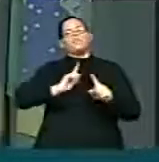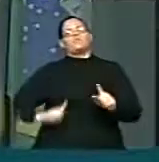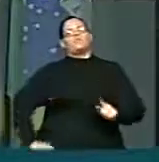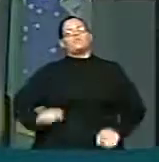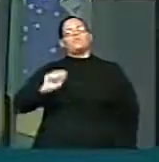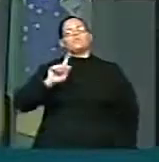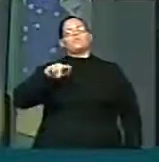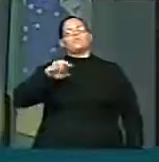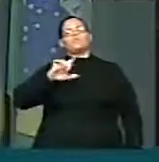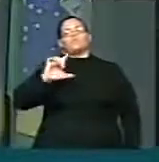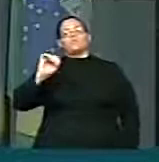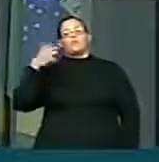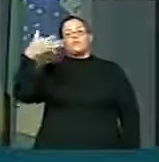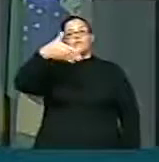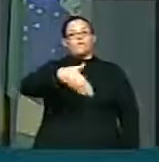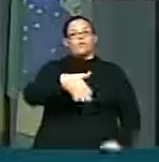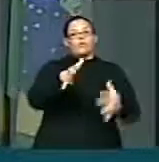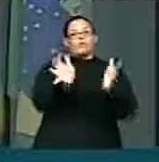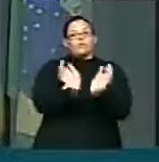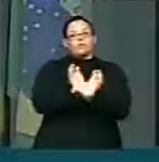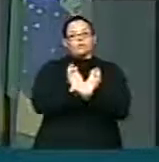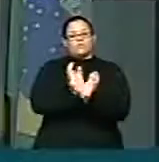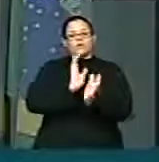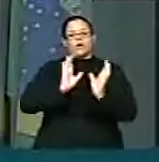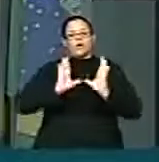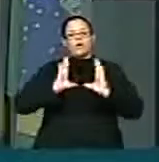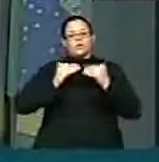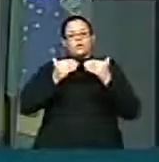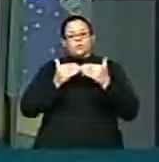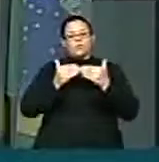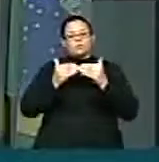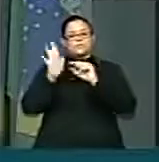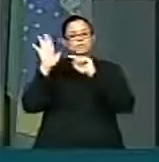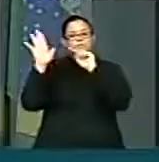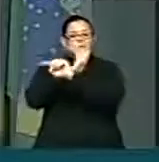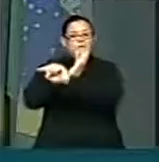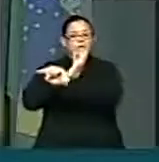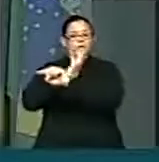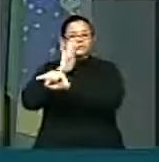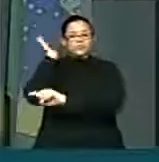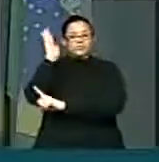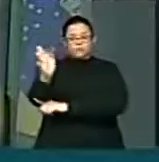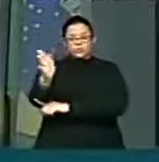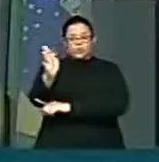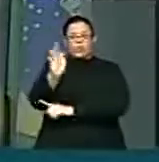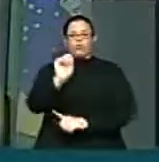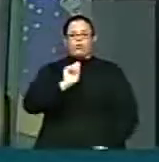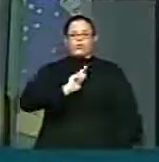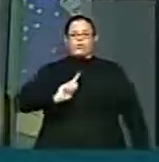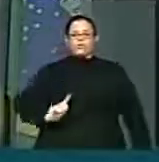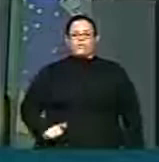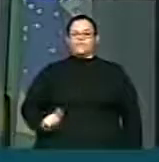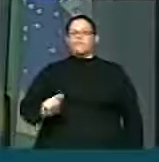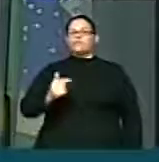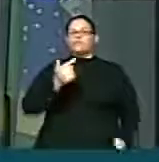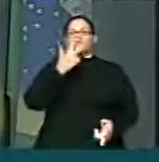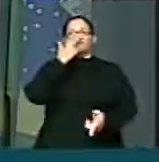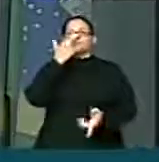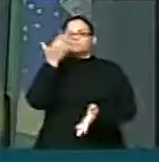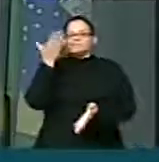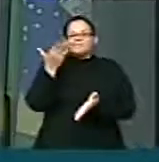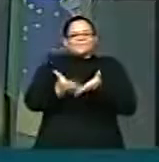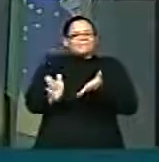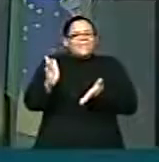foi à comissão, as perguntas que foram feitas ao governador não tinha nada a ver